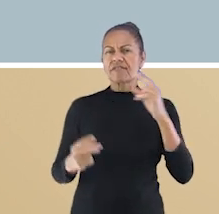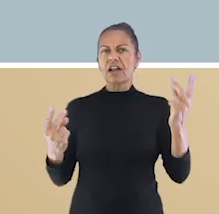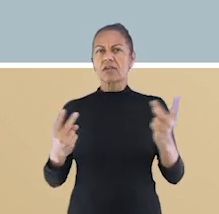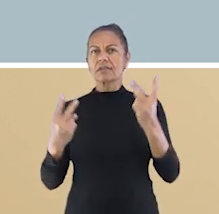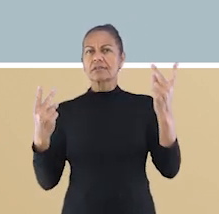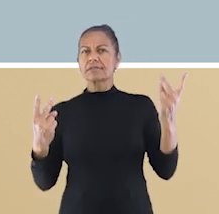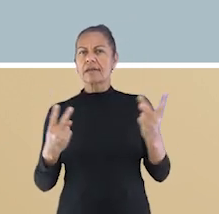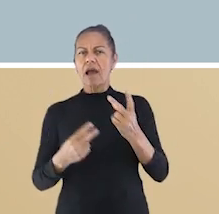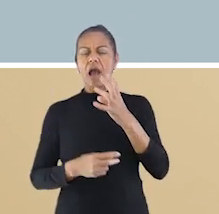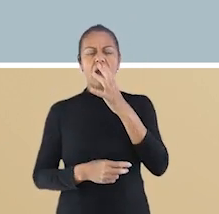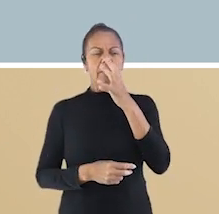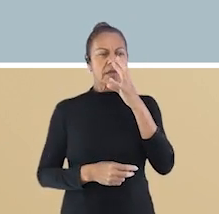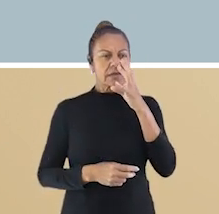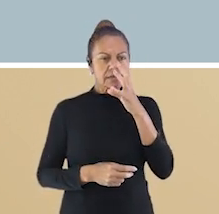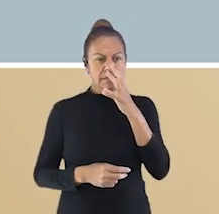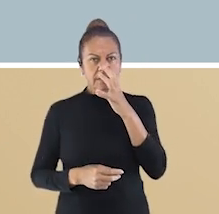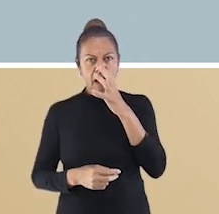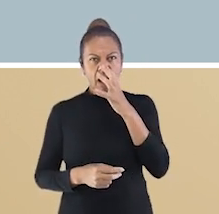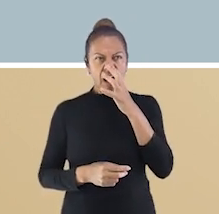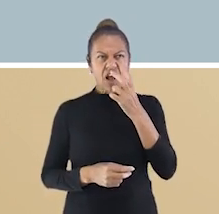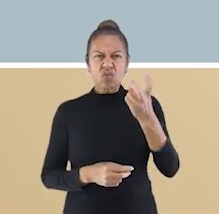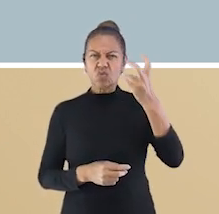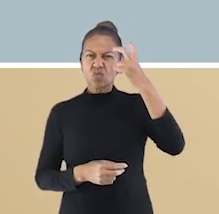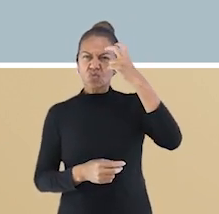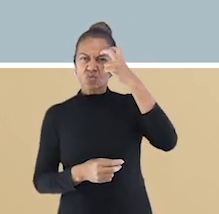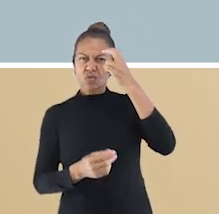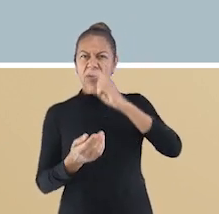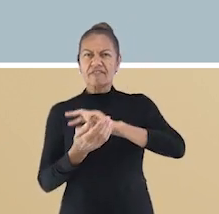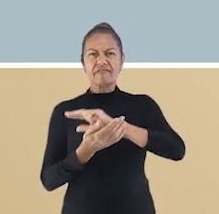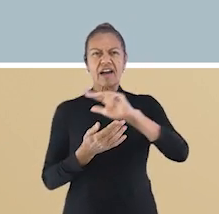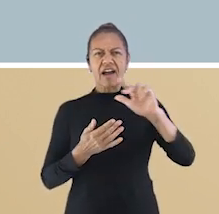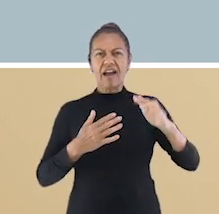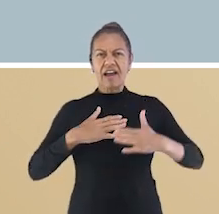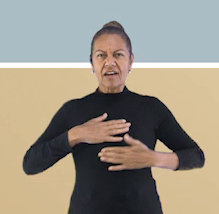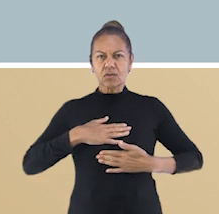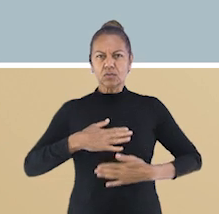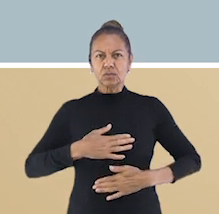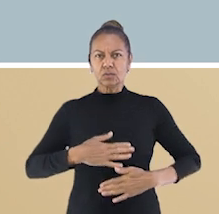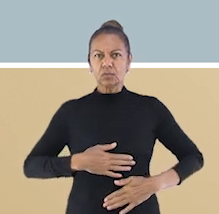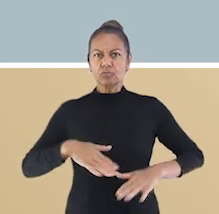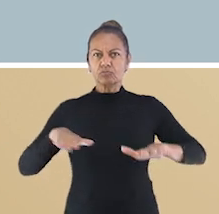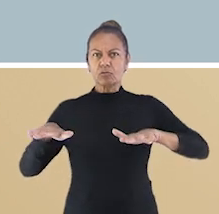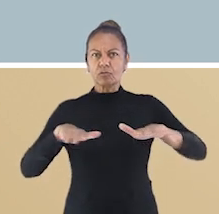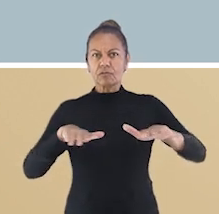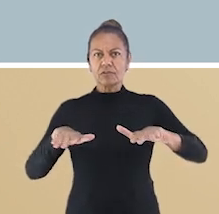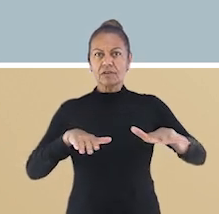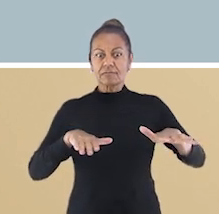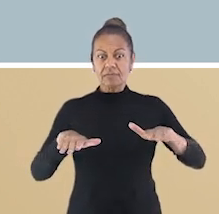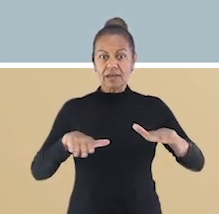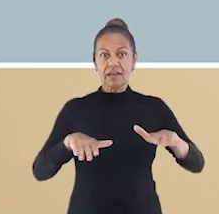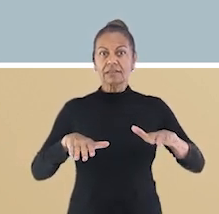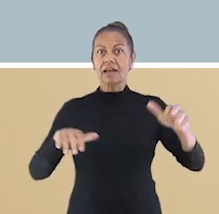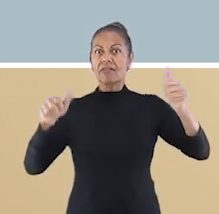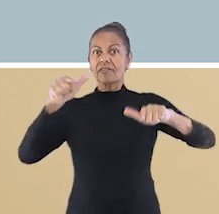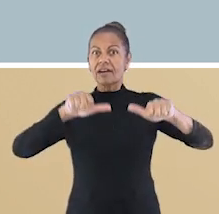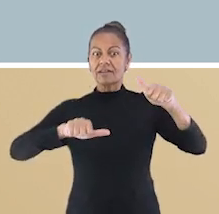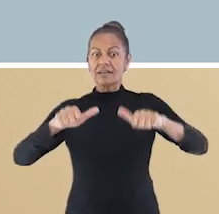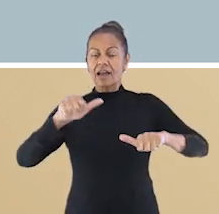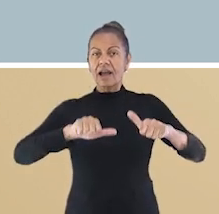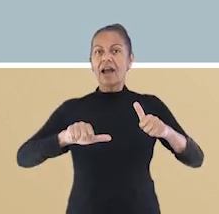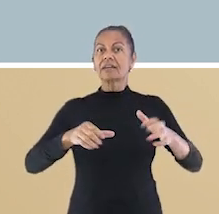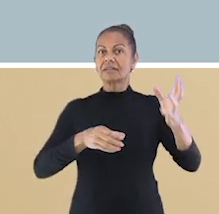avaliar diferentes manifestações de cultura corporal de movimento, presentes no cotidiano sociocultural.